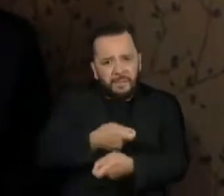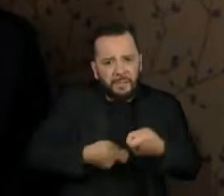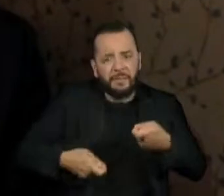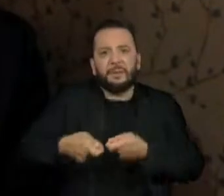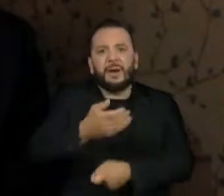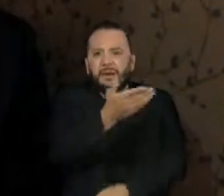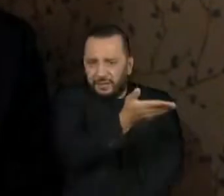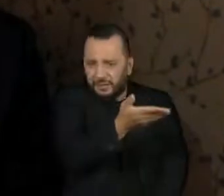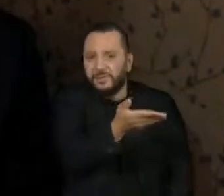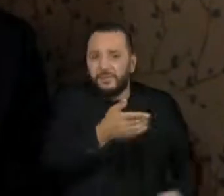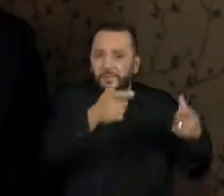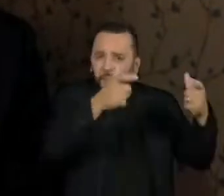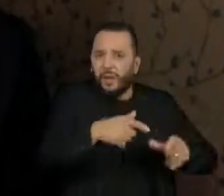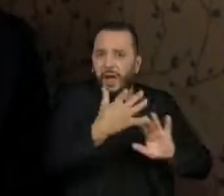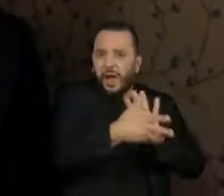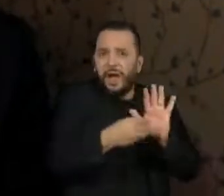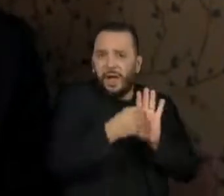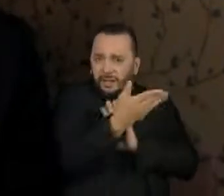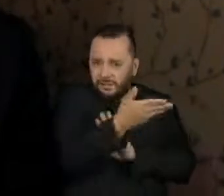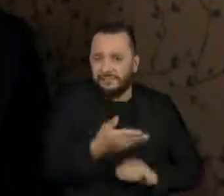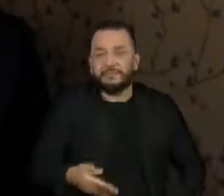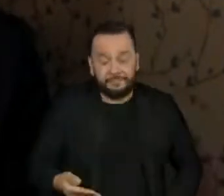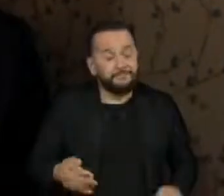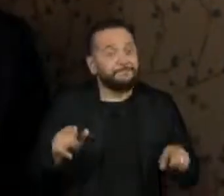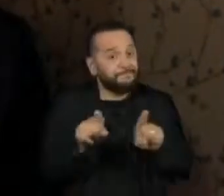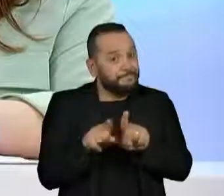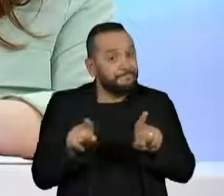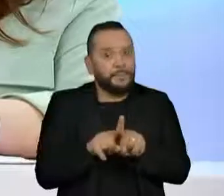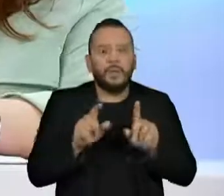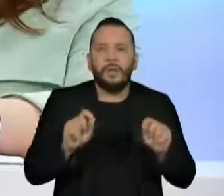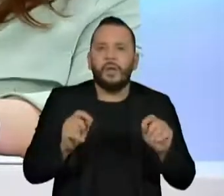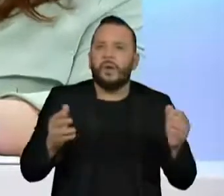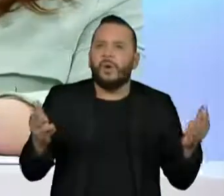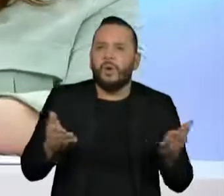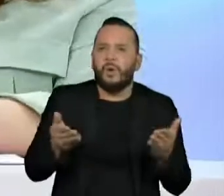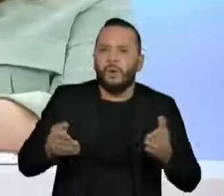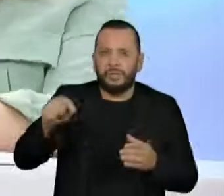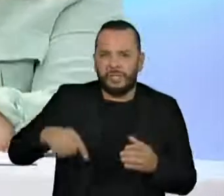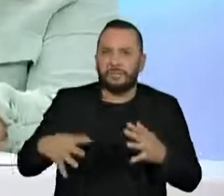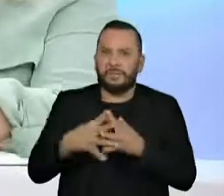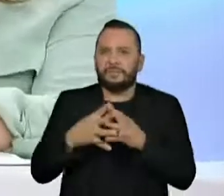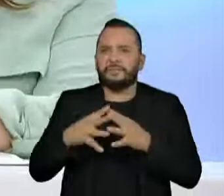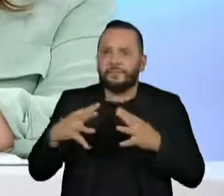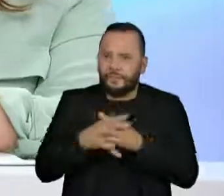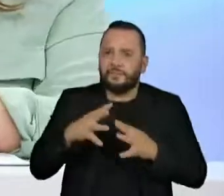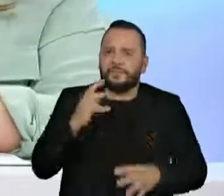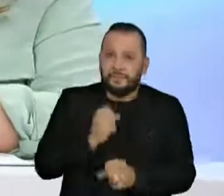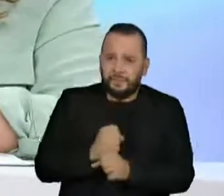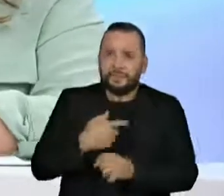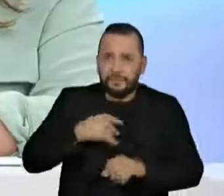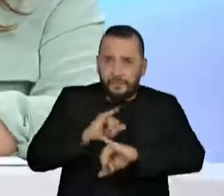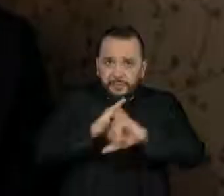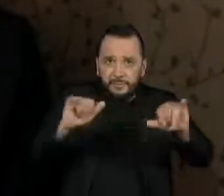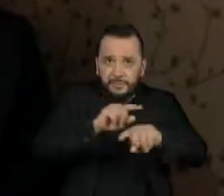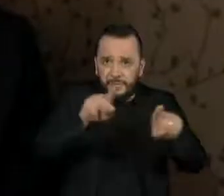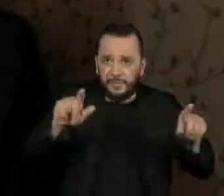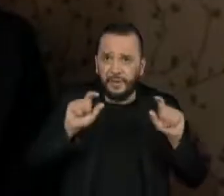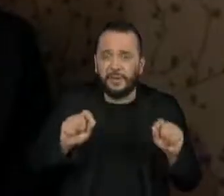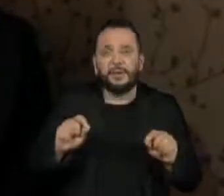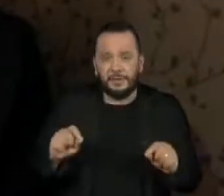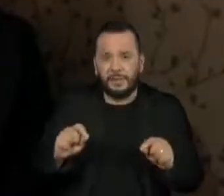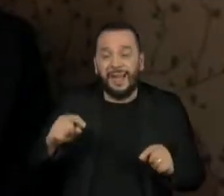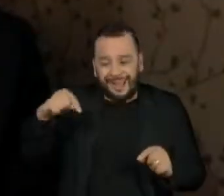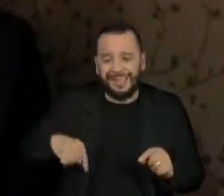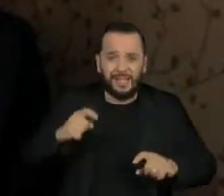reservas que estão localizadas no bioma Amazônia. Além disso, hoje aqui em Glasgow, essa é em primeira mão aí na entrevista, nós